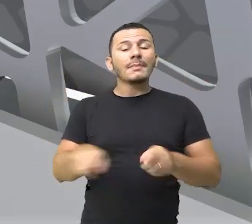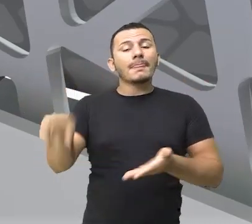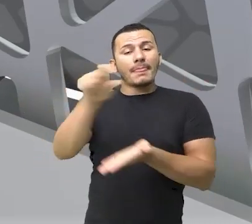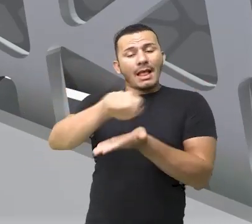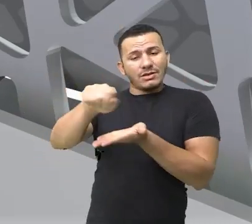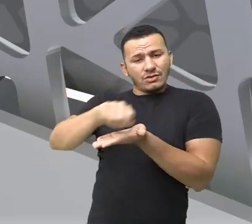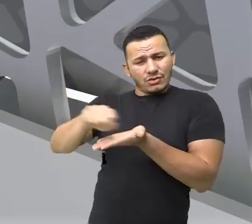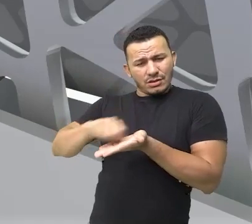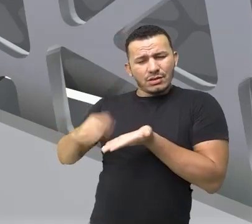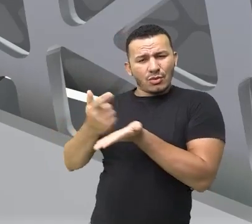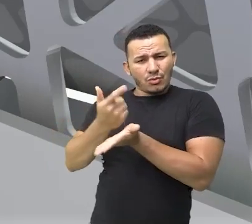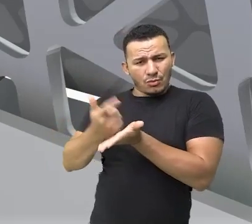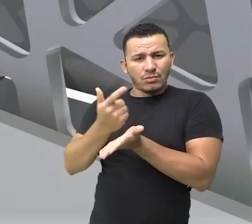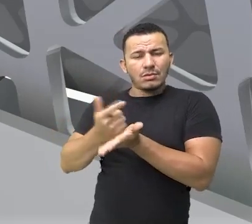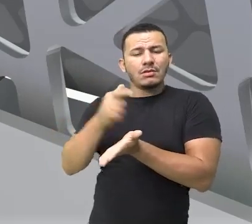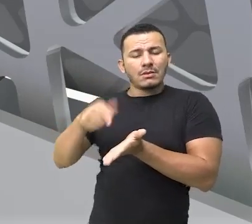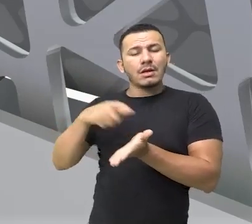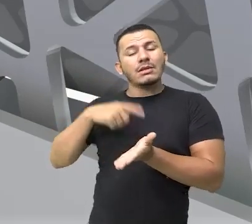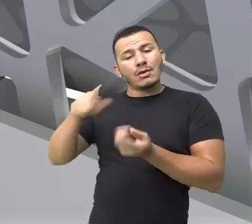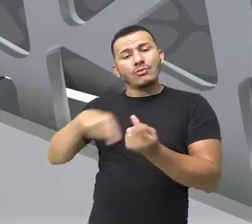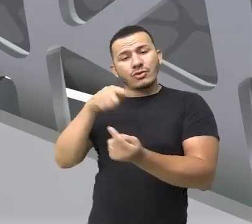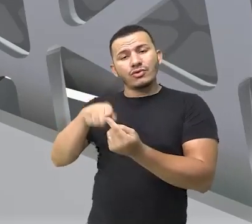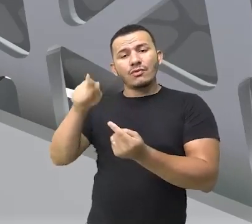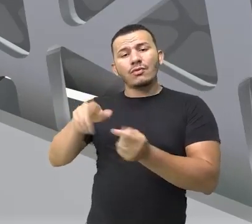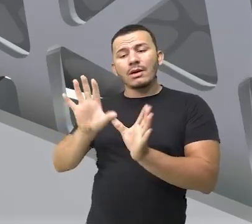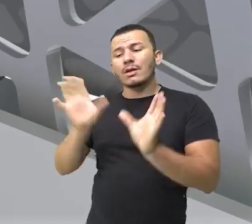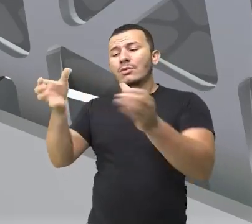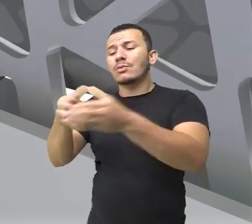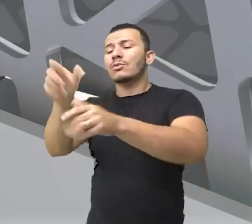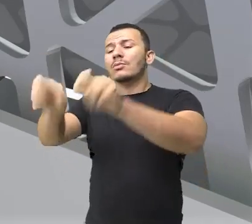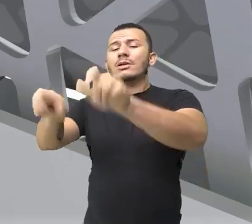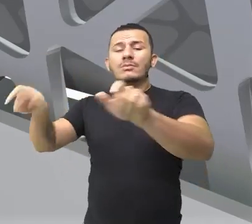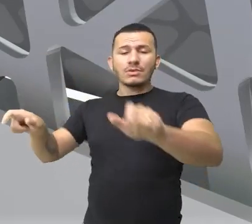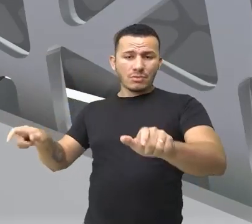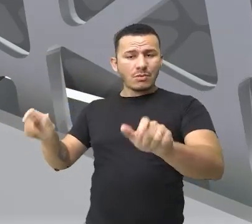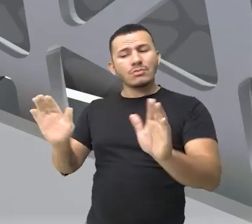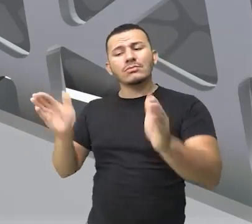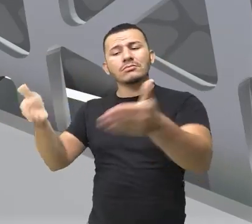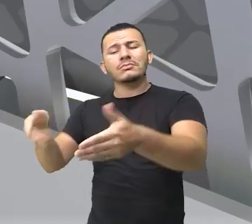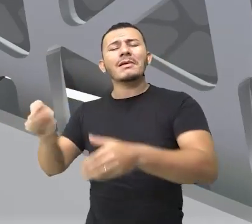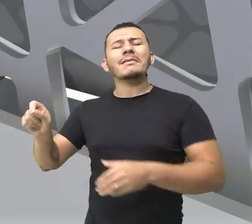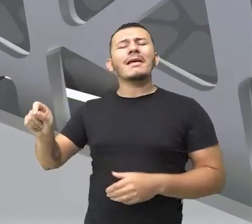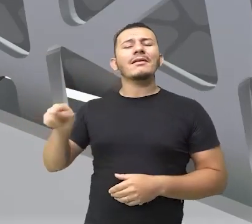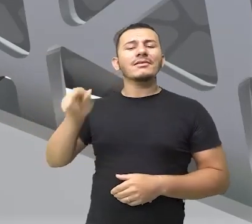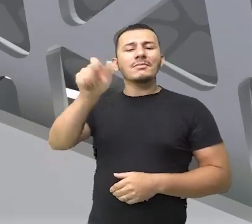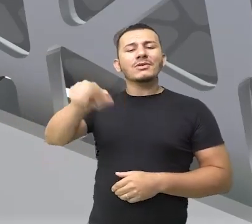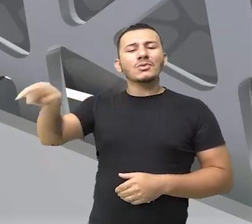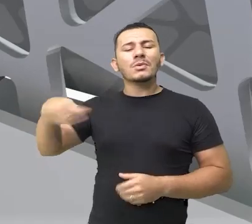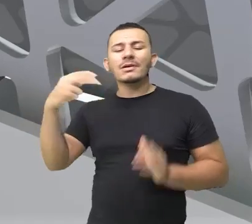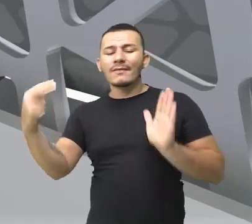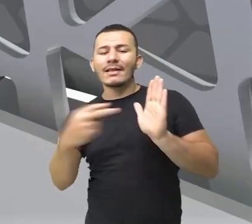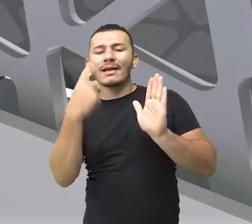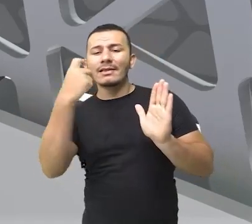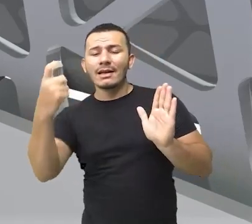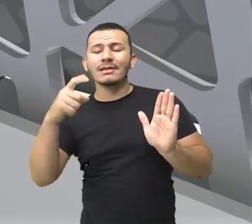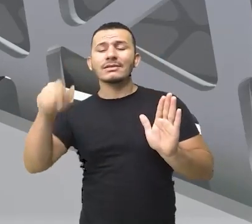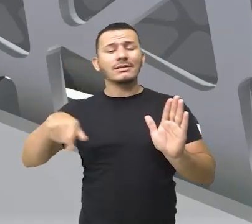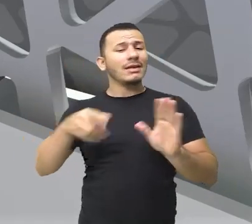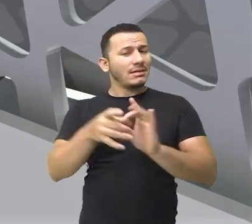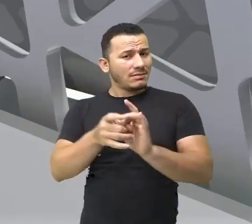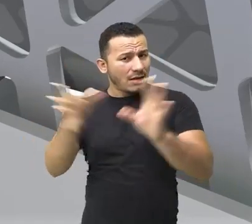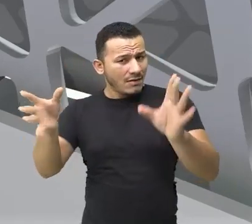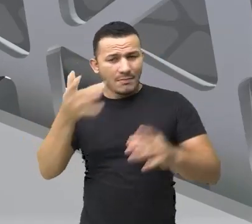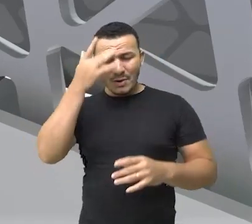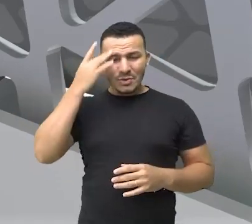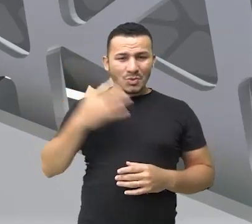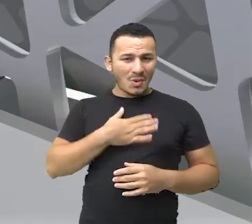dele foi realizada pensando no público preferencial. Quem seria esse público preferencial? O leitor. Pessoas